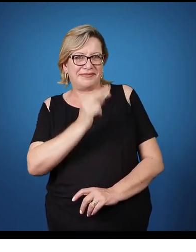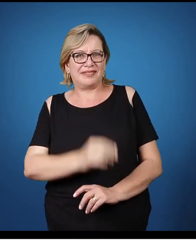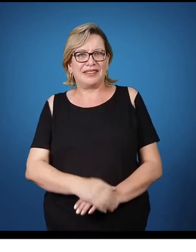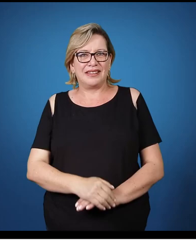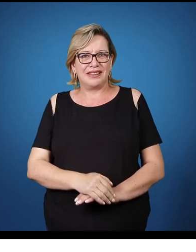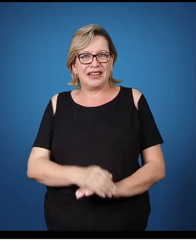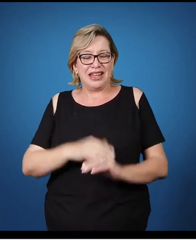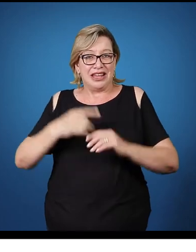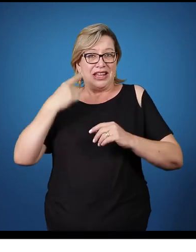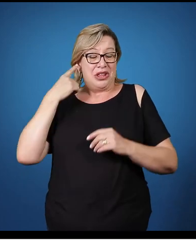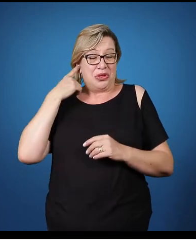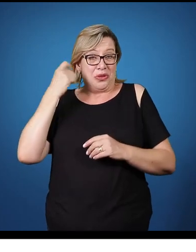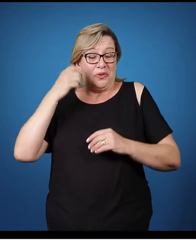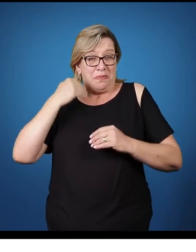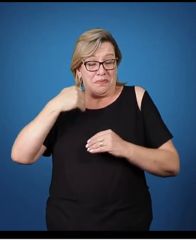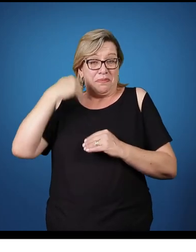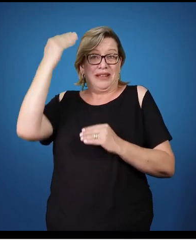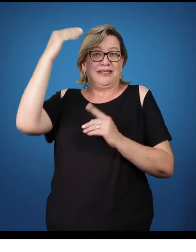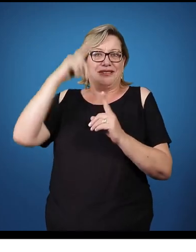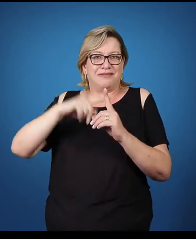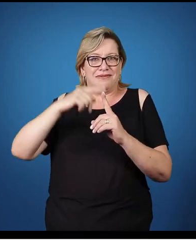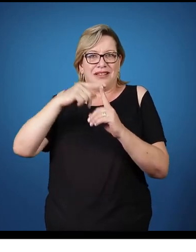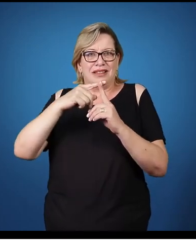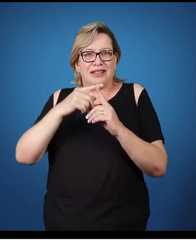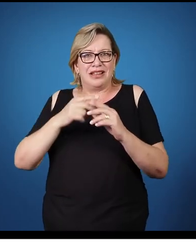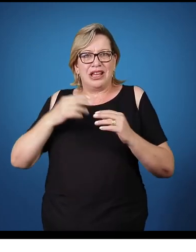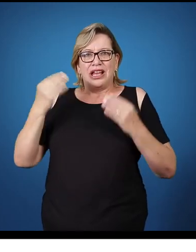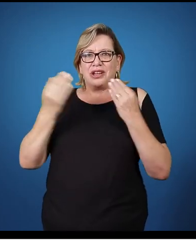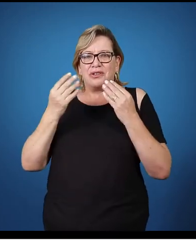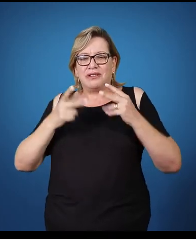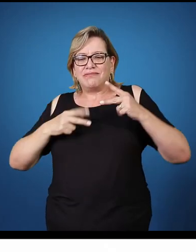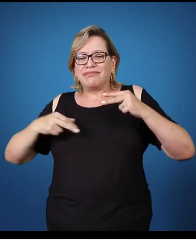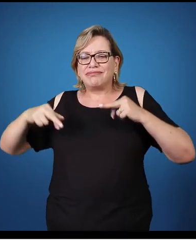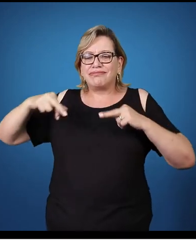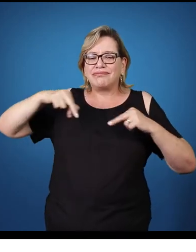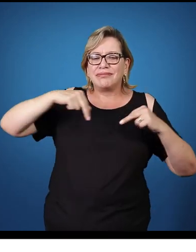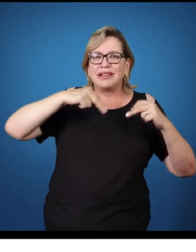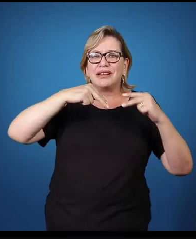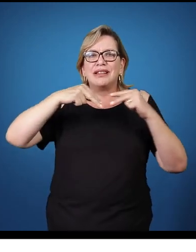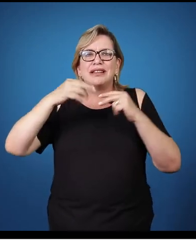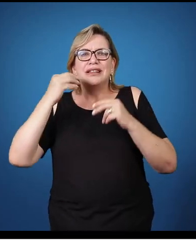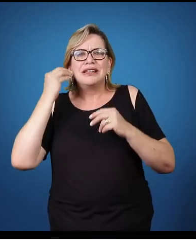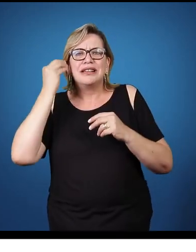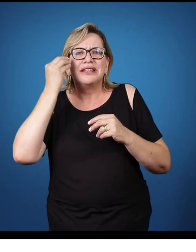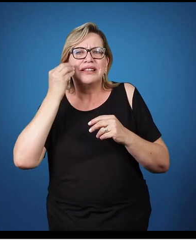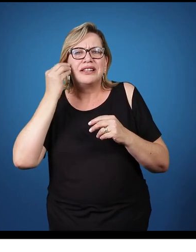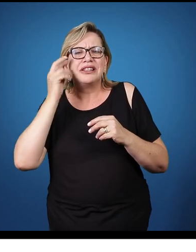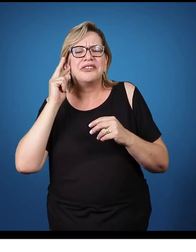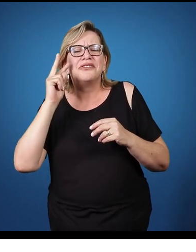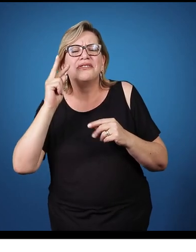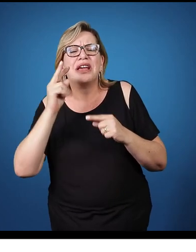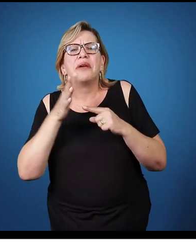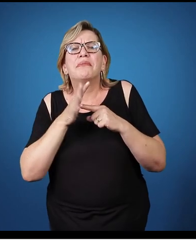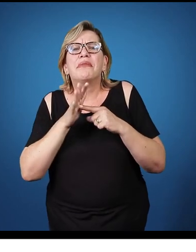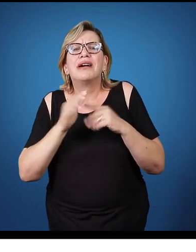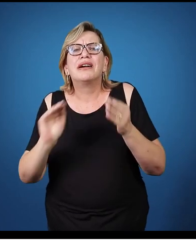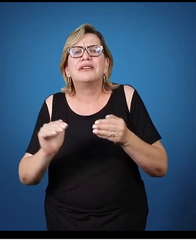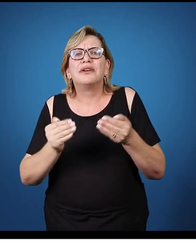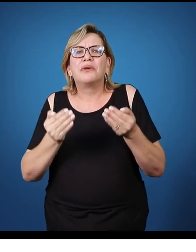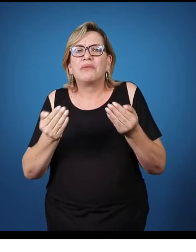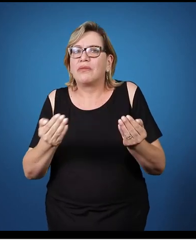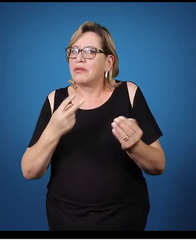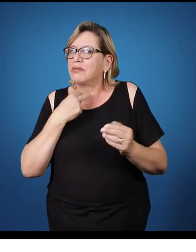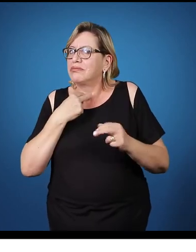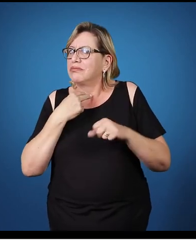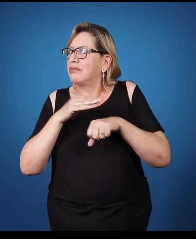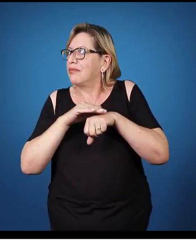Mais alto o som. Agora levantem-se. Andem em volta e tentem ver que máquina é essa. Sem conversar uns